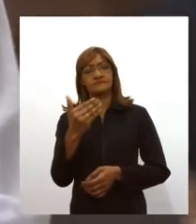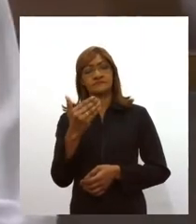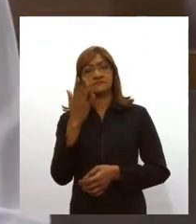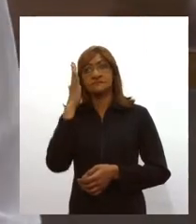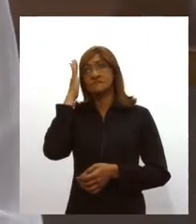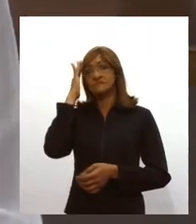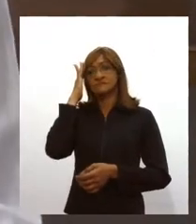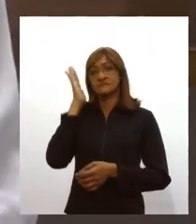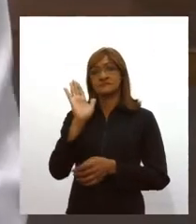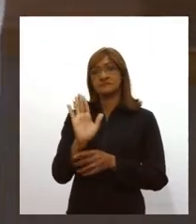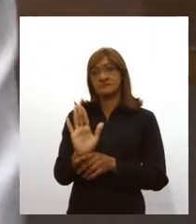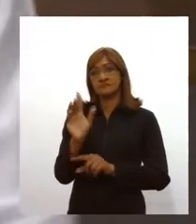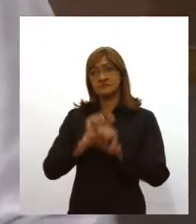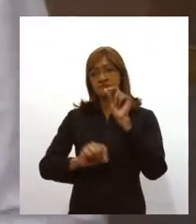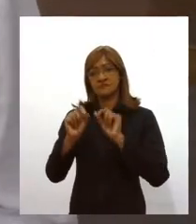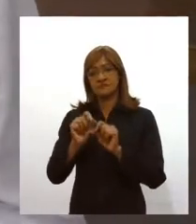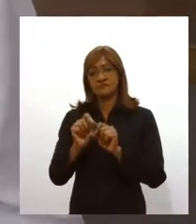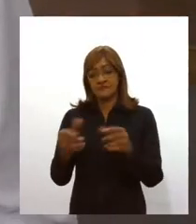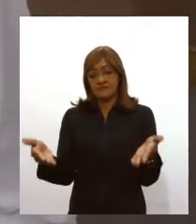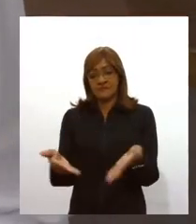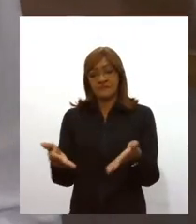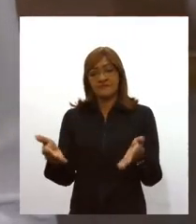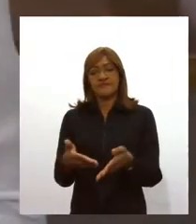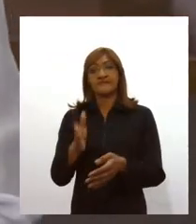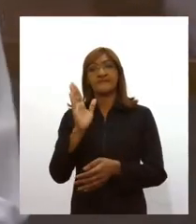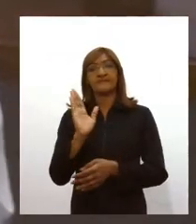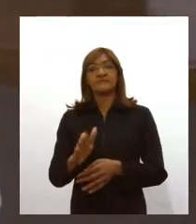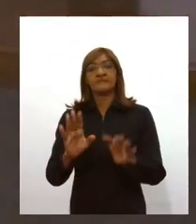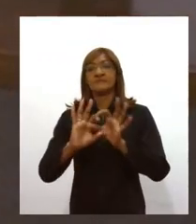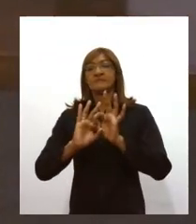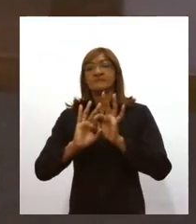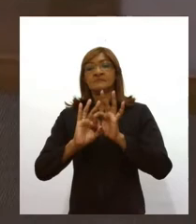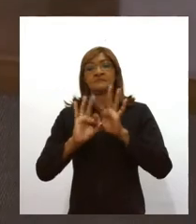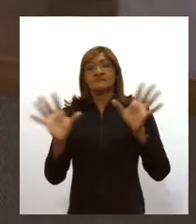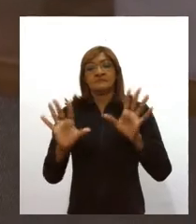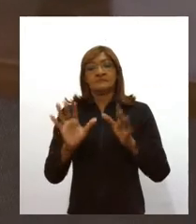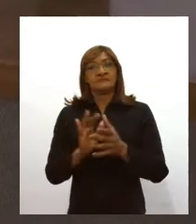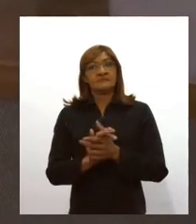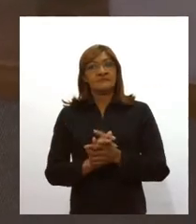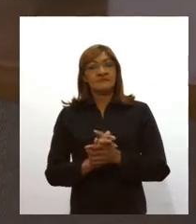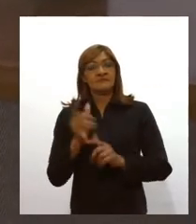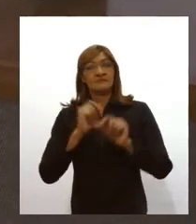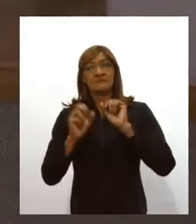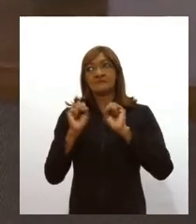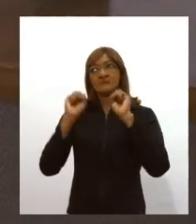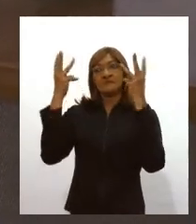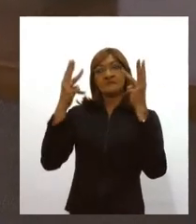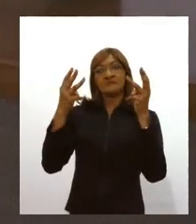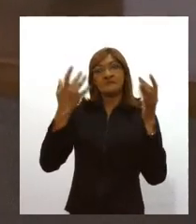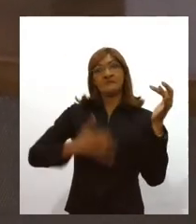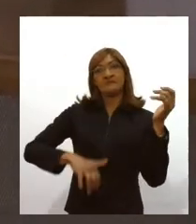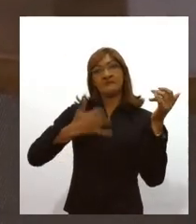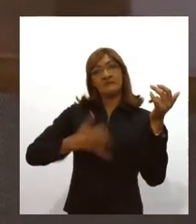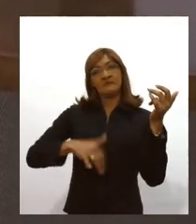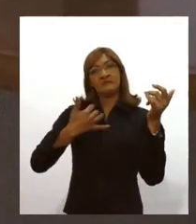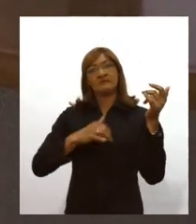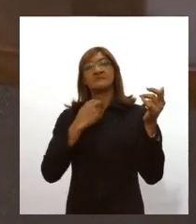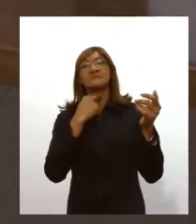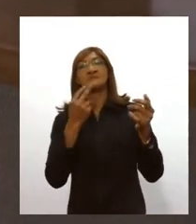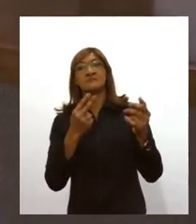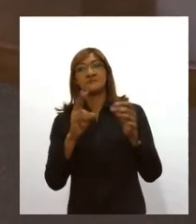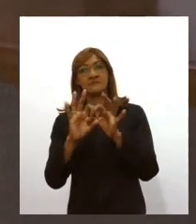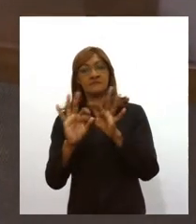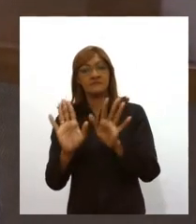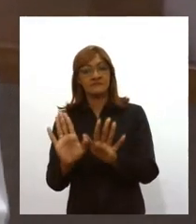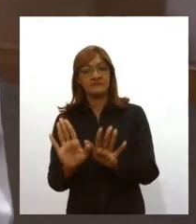pessoal estava pedindo que já a partir de agora, a gente liberasse os pequenos shows, tipo o show voz e violão. Nós estamos autorizando,